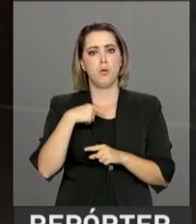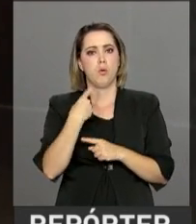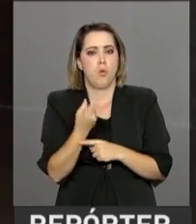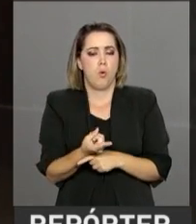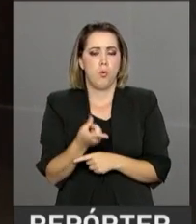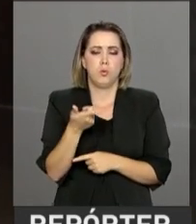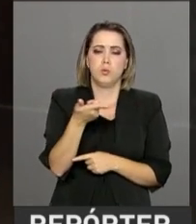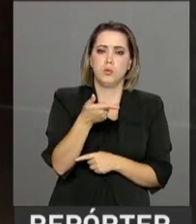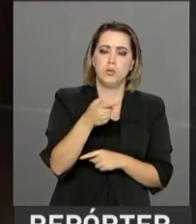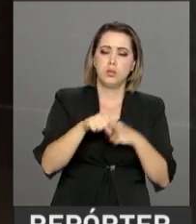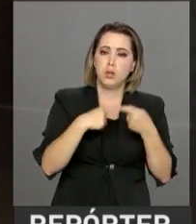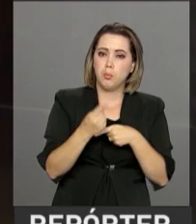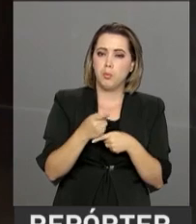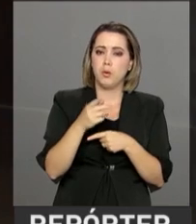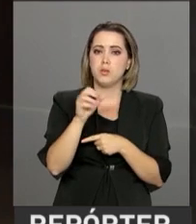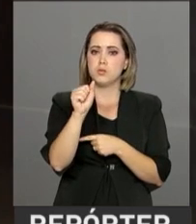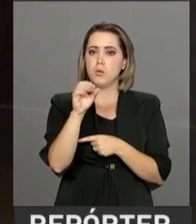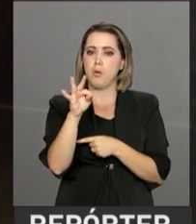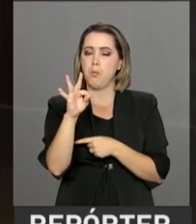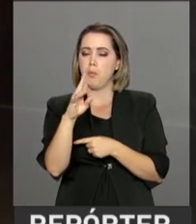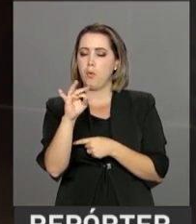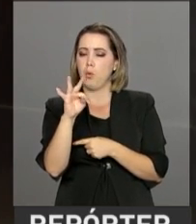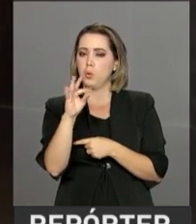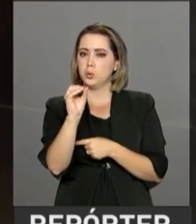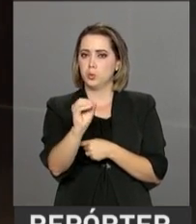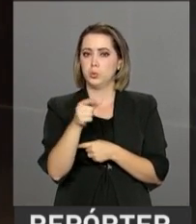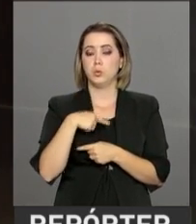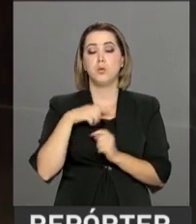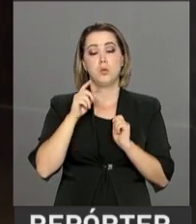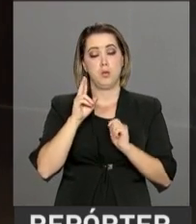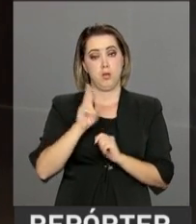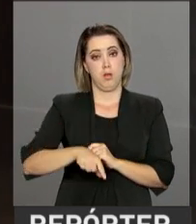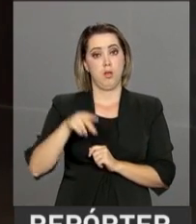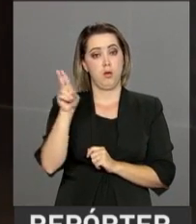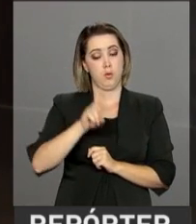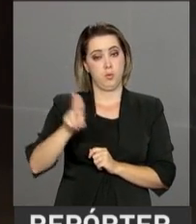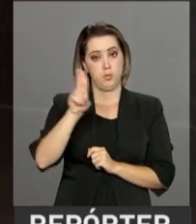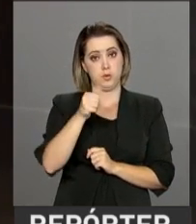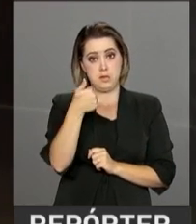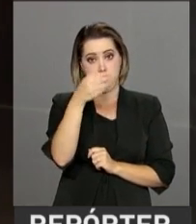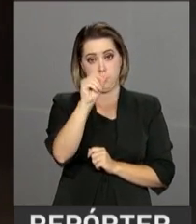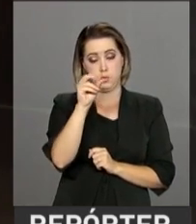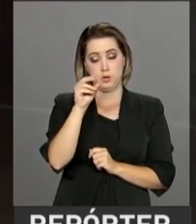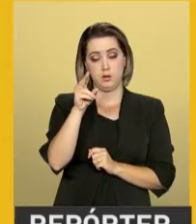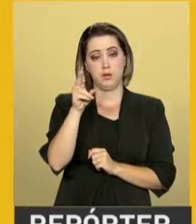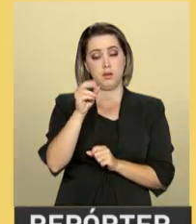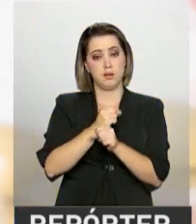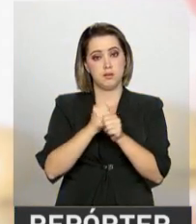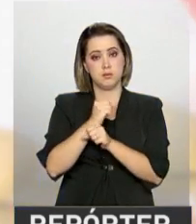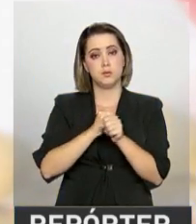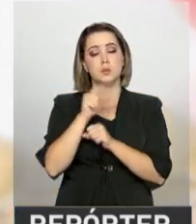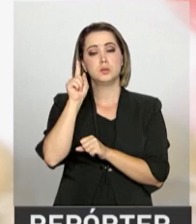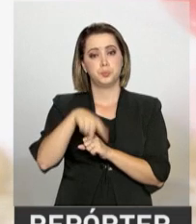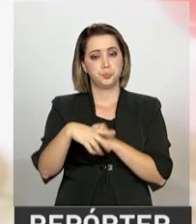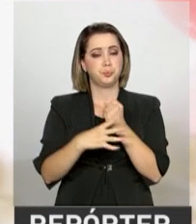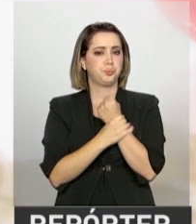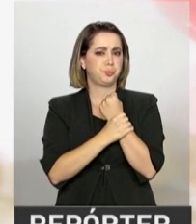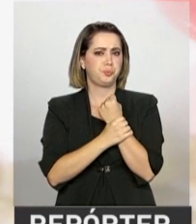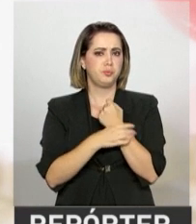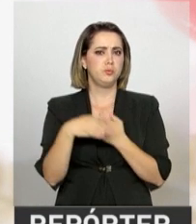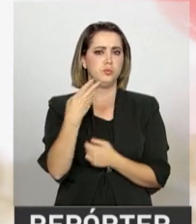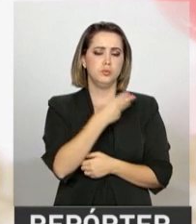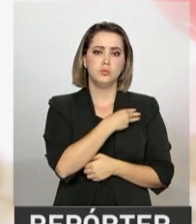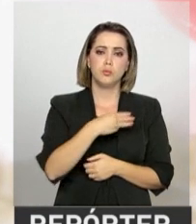aborto. O DIU dura em média 10 anos e é um dos métodos contraceptivos mais seguros. Segundo o Ministério da